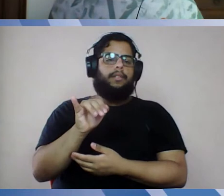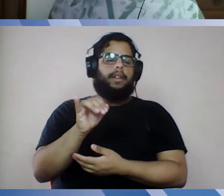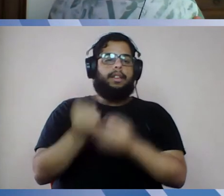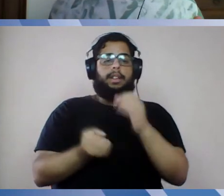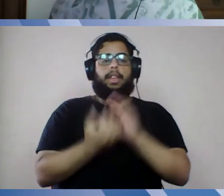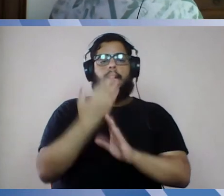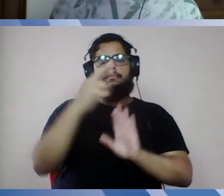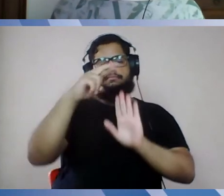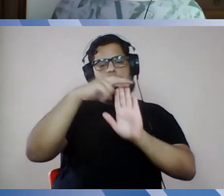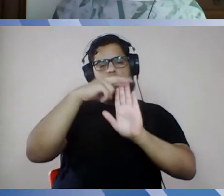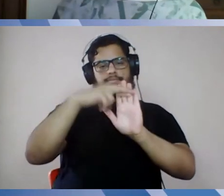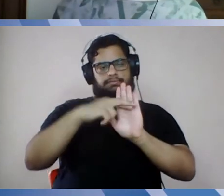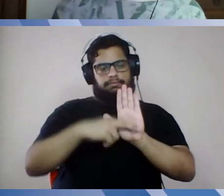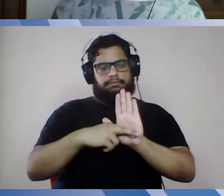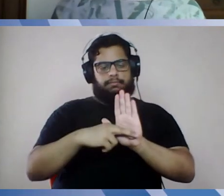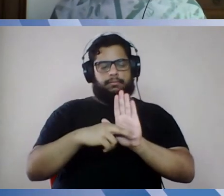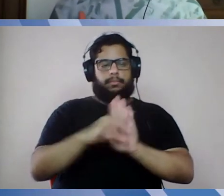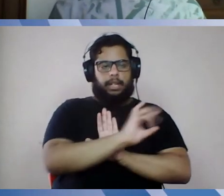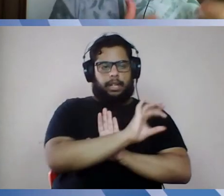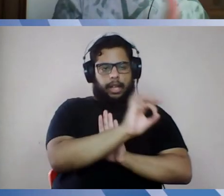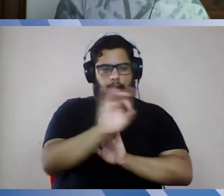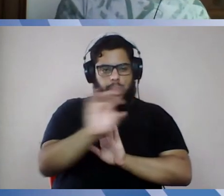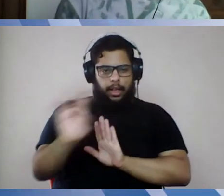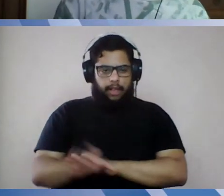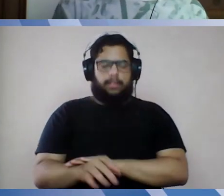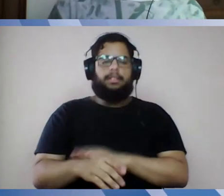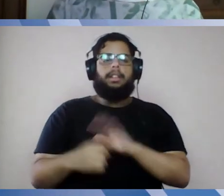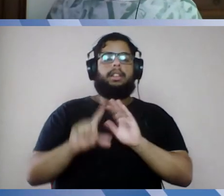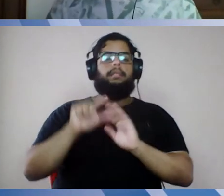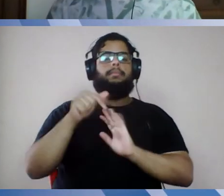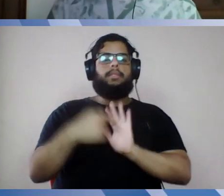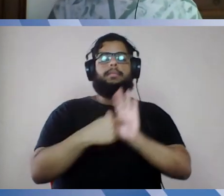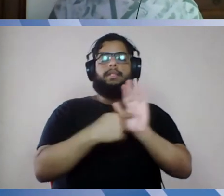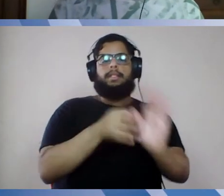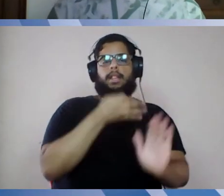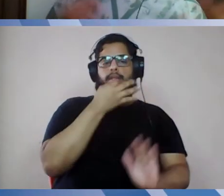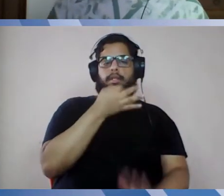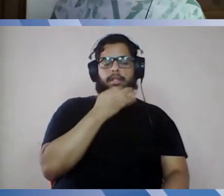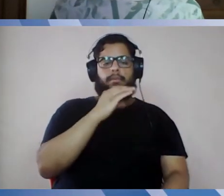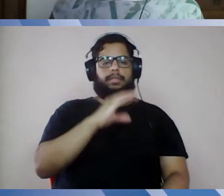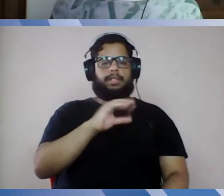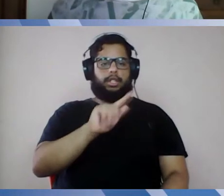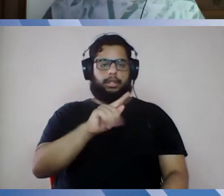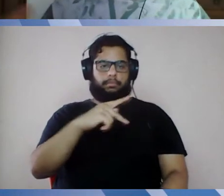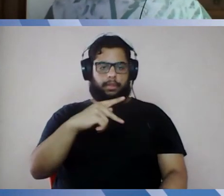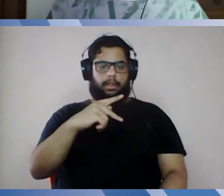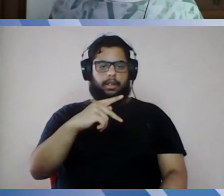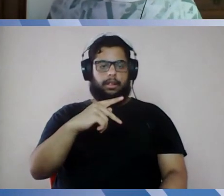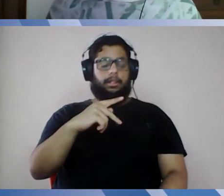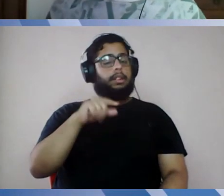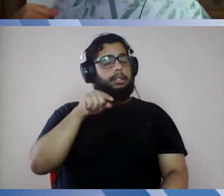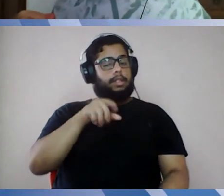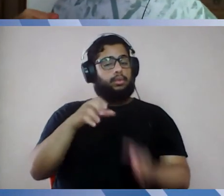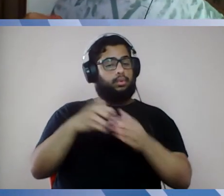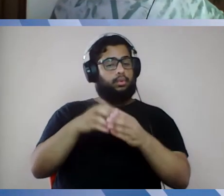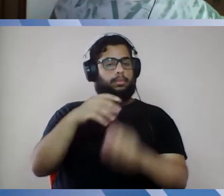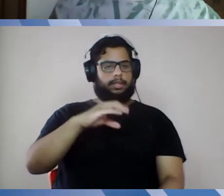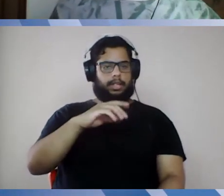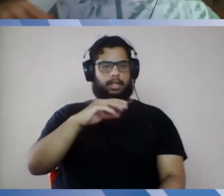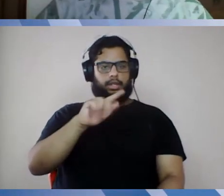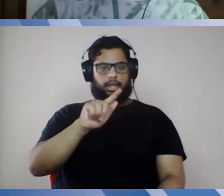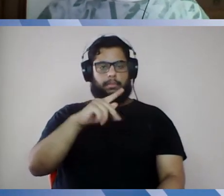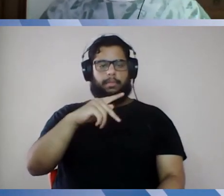específicas para cada curso e vai apresentar essas sugestões para o CGP, para que o CGP, então, tome decisões de